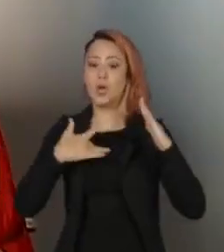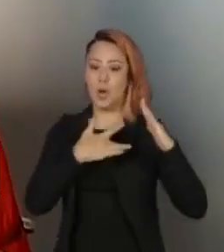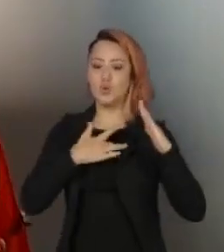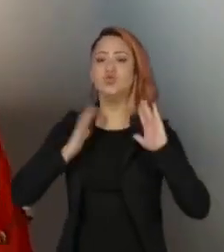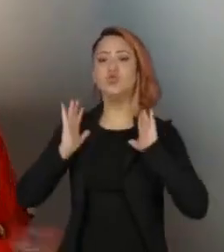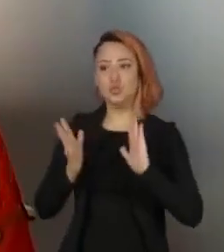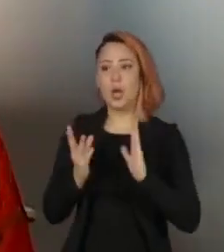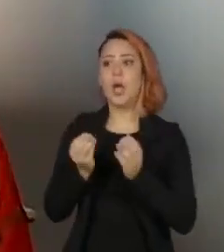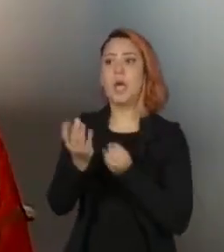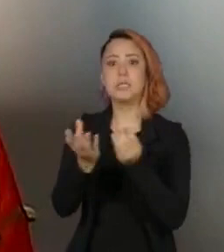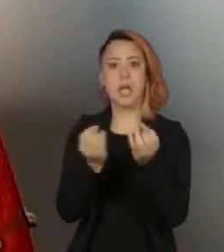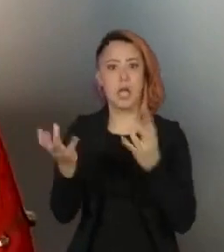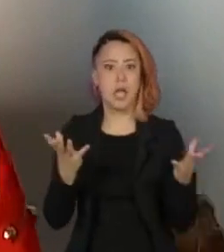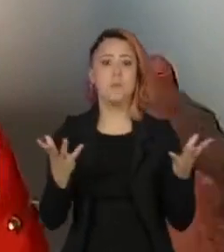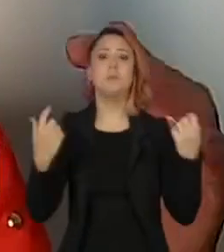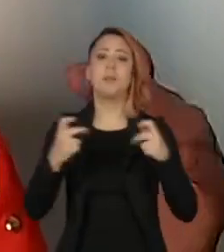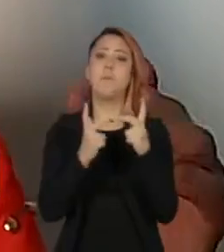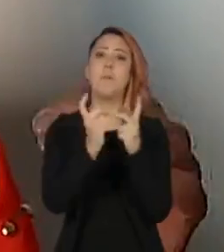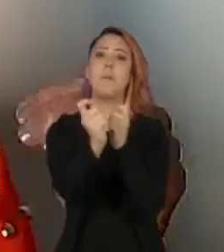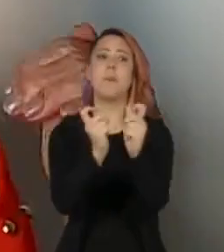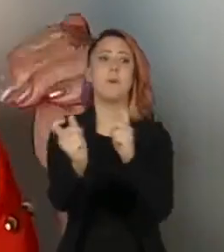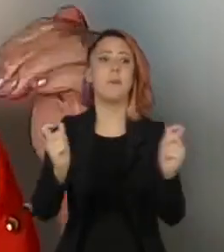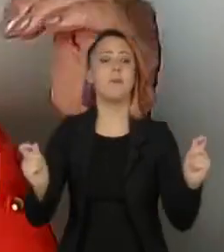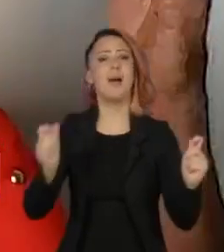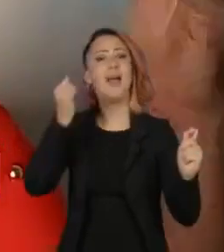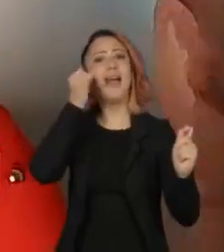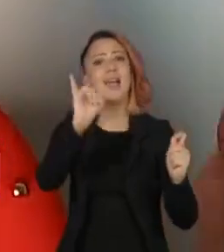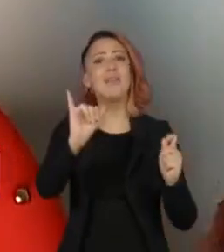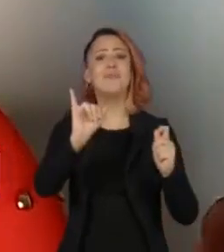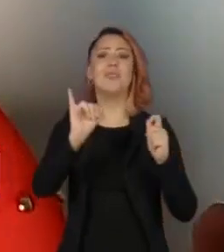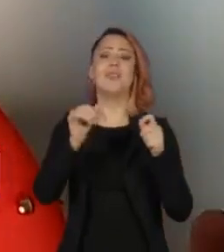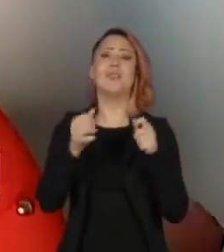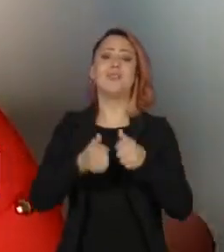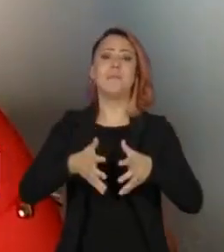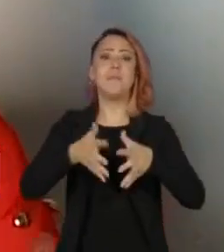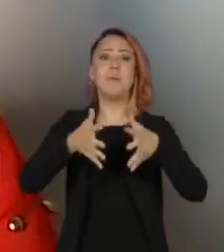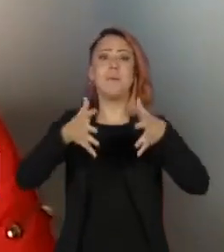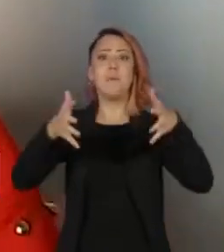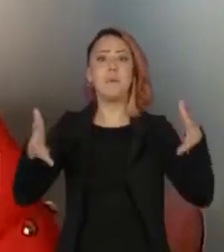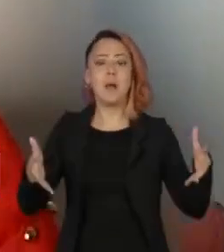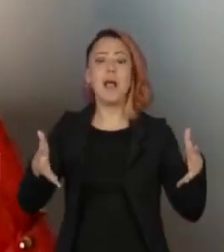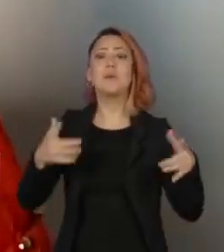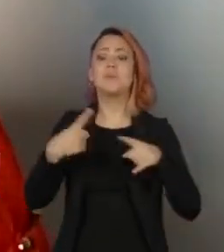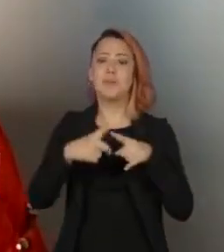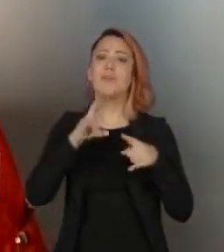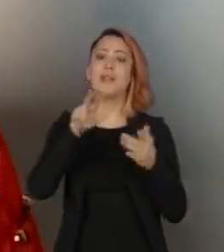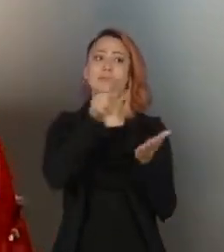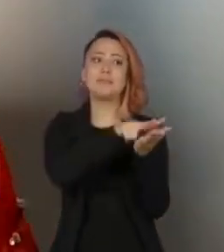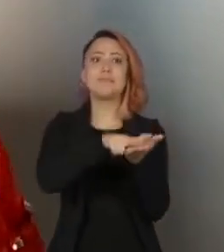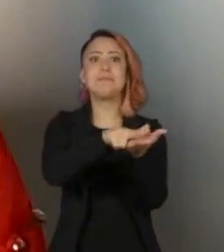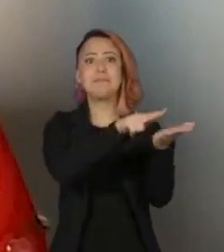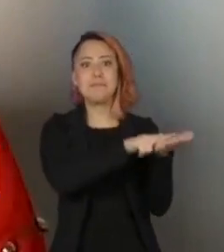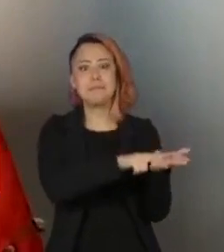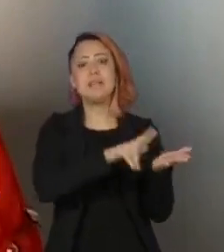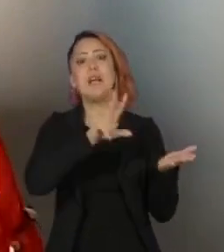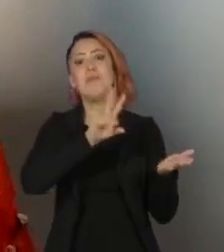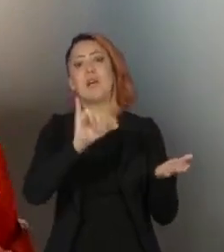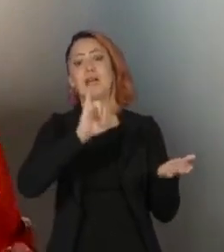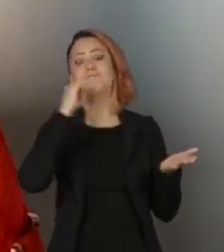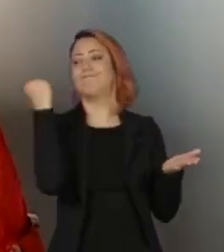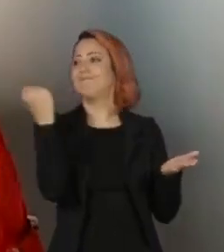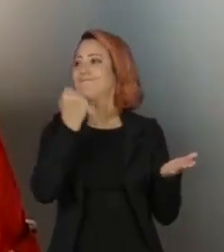essa atualização para prevenir um novo aumento das internações, que geraria, novamente, uma grande